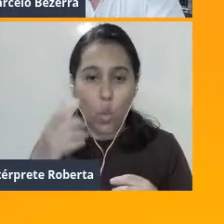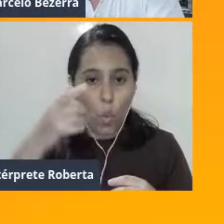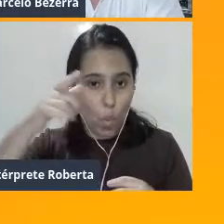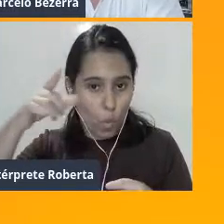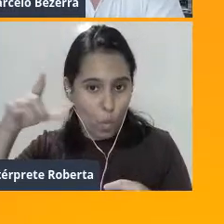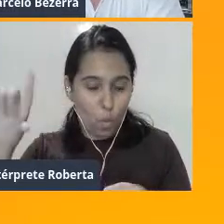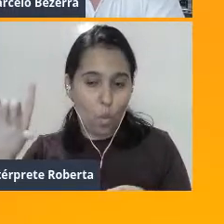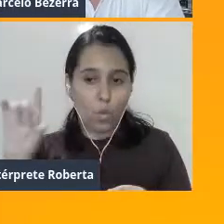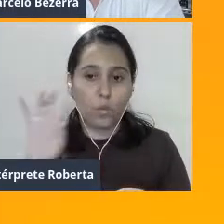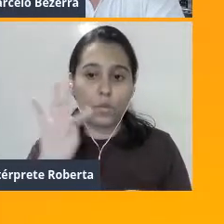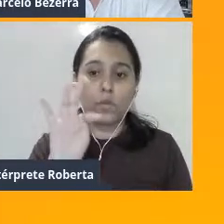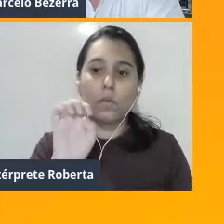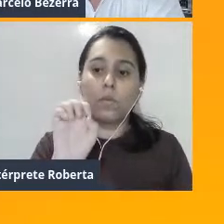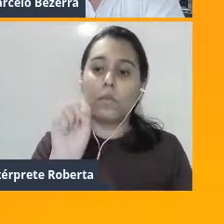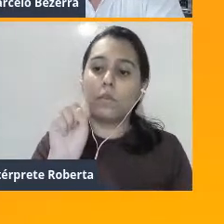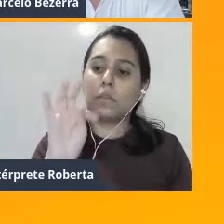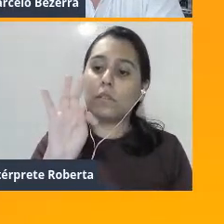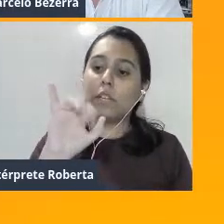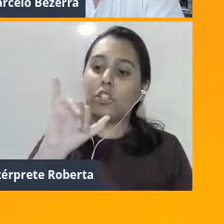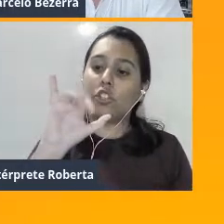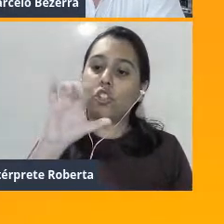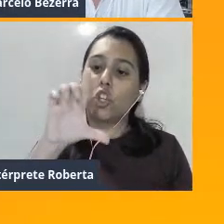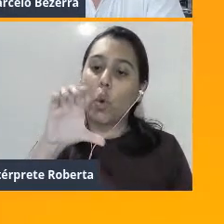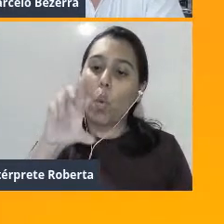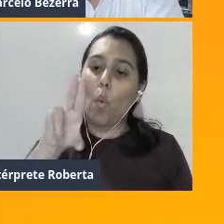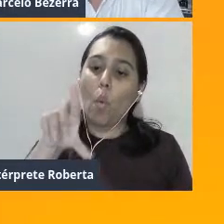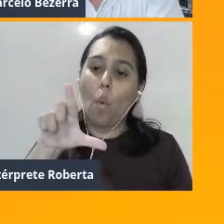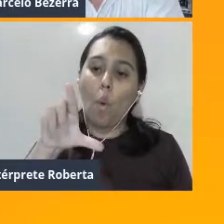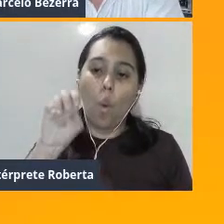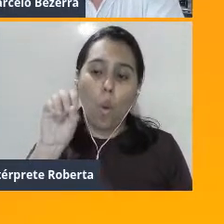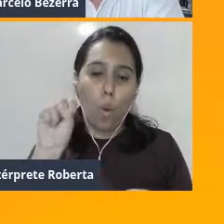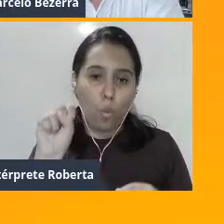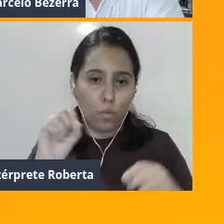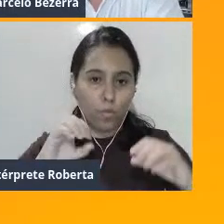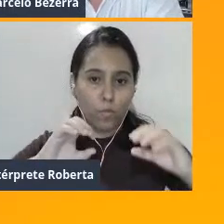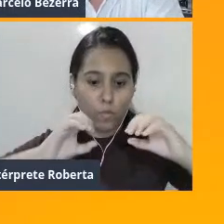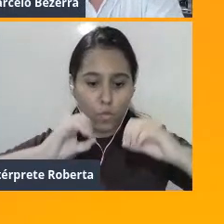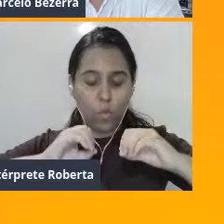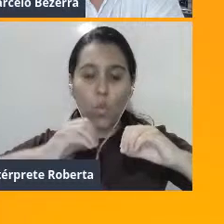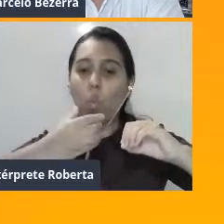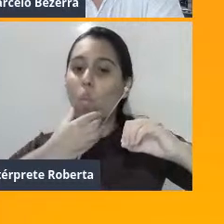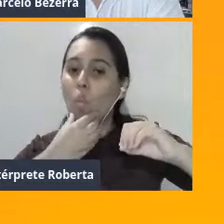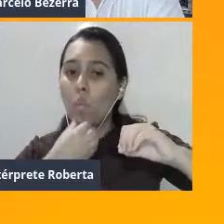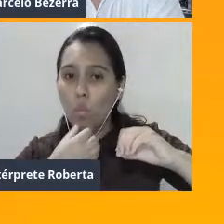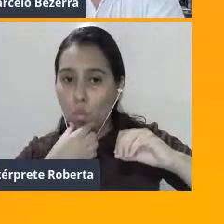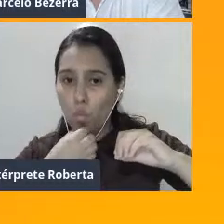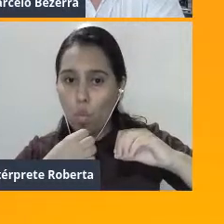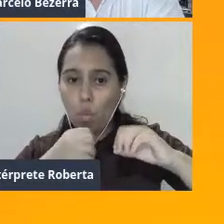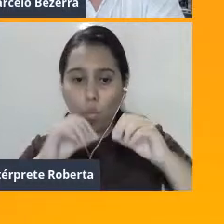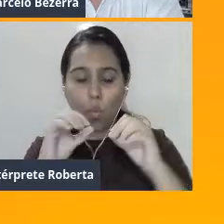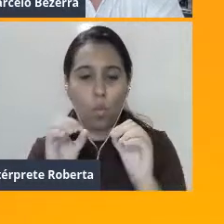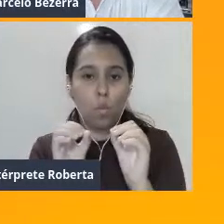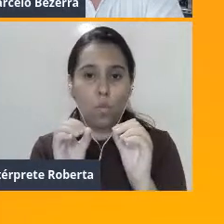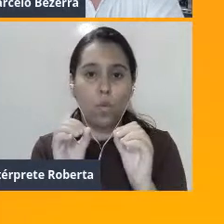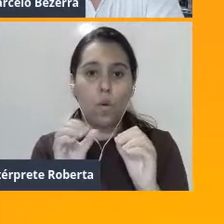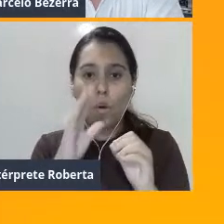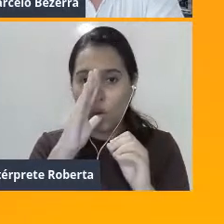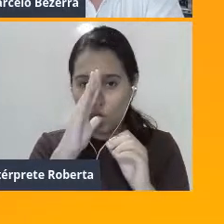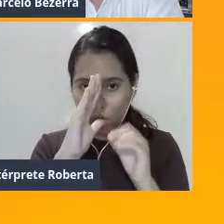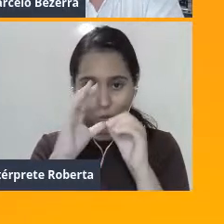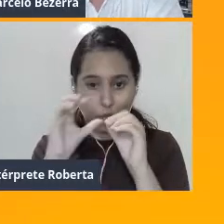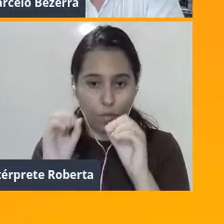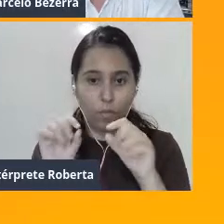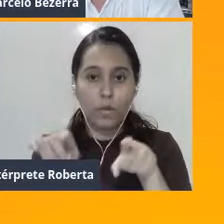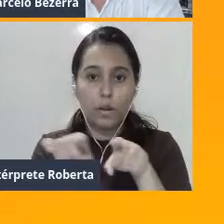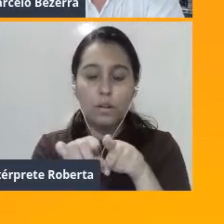equivalente da gônada feminina, né? No homem e nos machos, o que acontece é